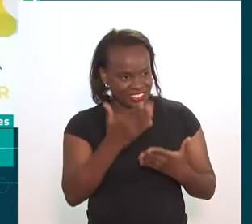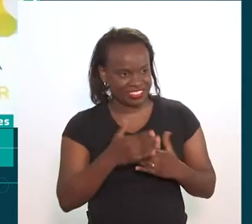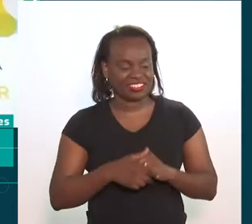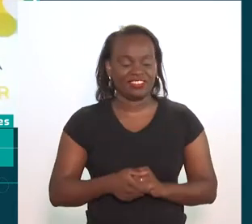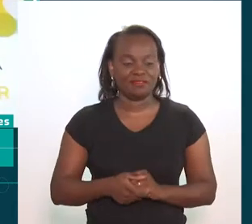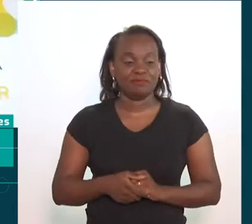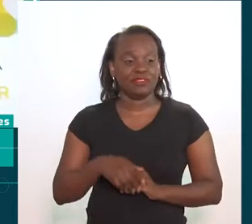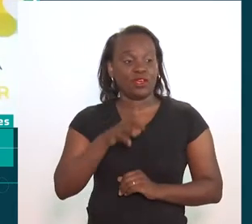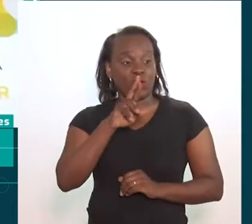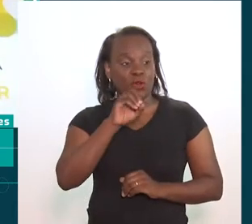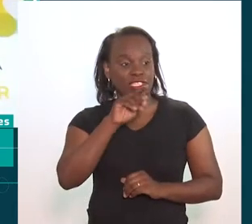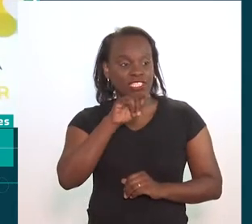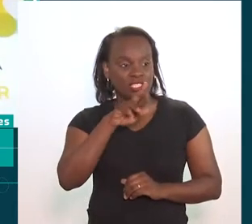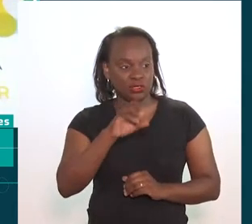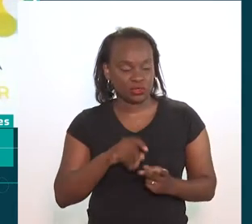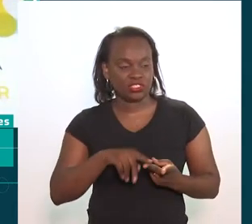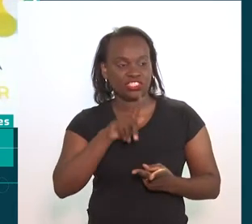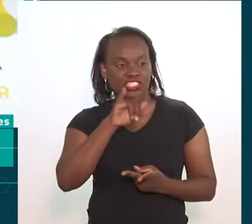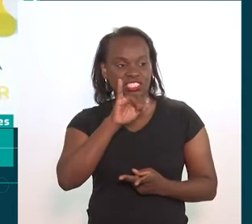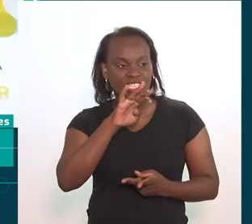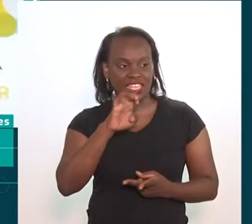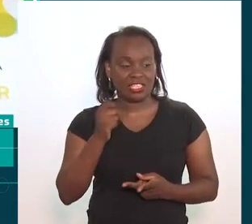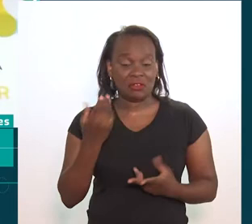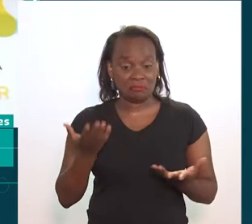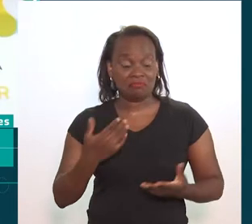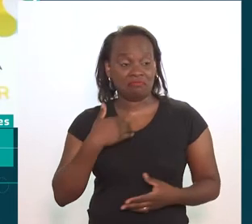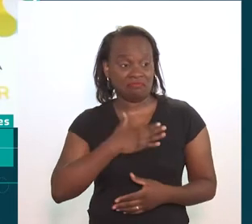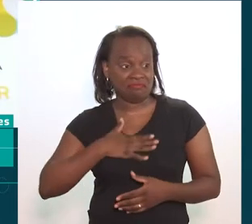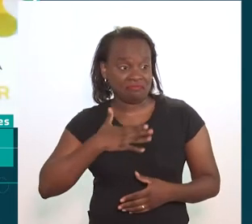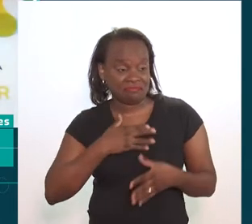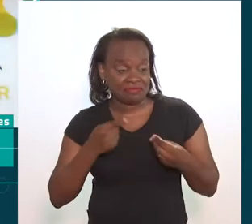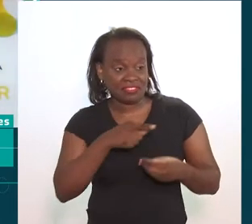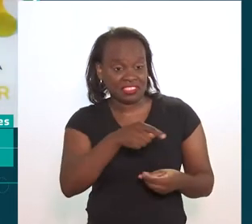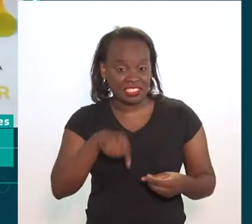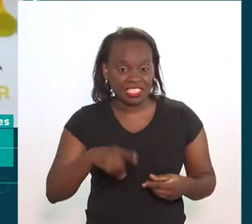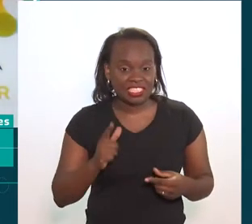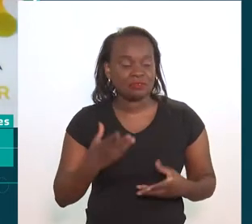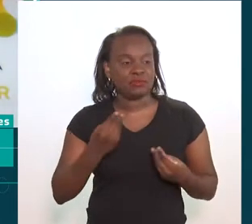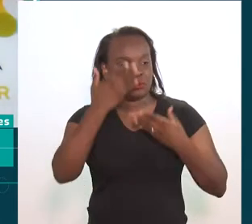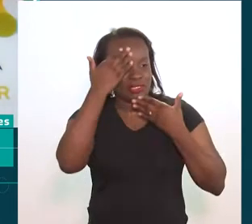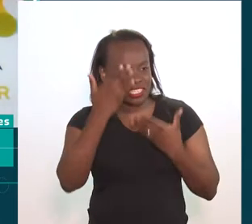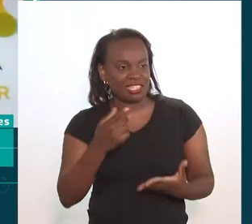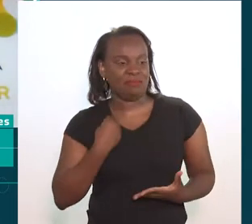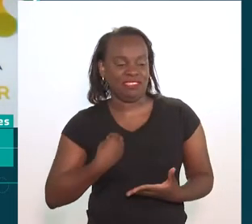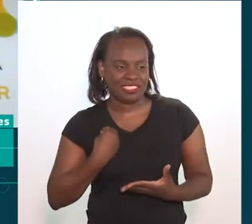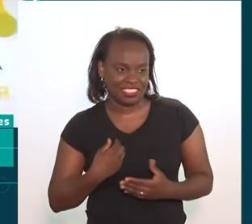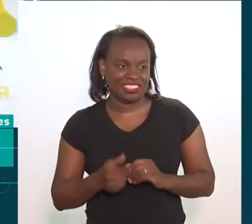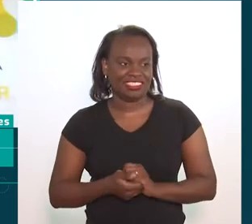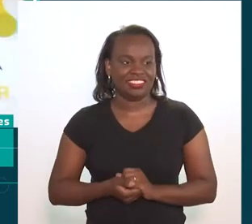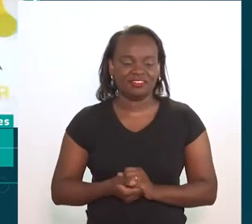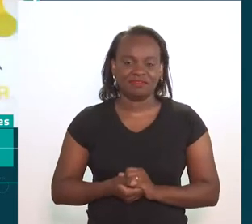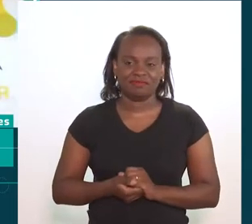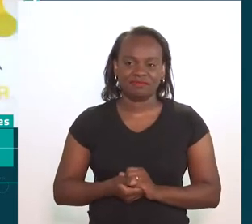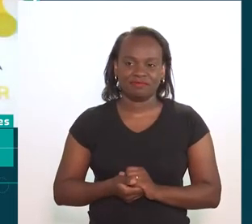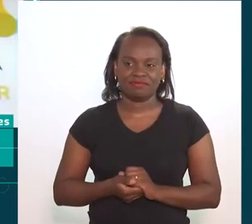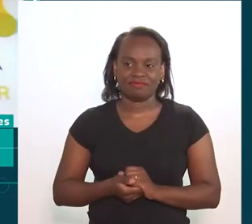Obrigado. Rodrigo e Gisele, olha, prazer enorme receber vocês aqui. Muitíssimo obrigado pela presença.